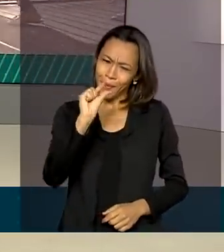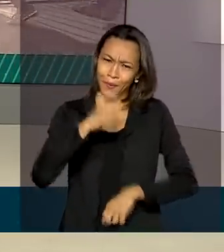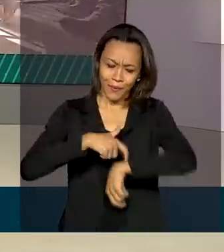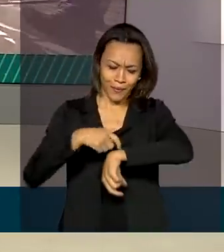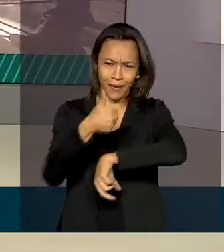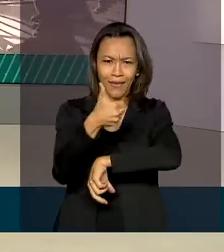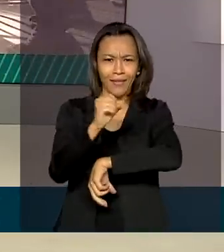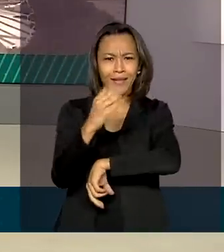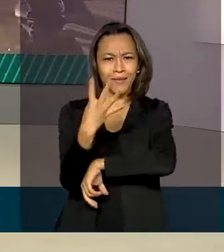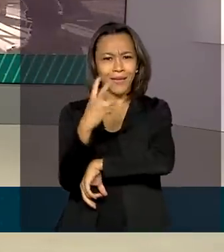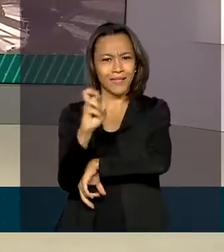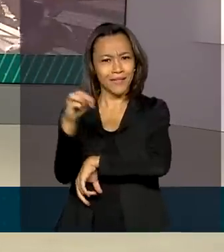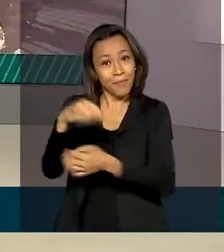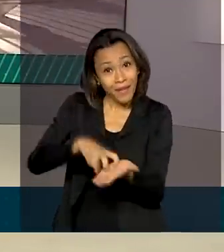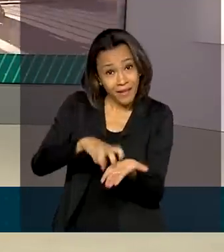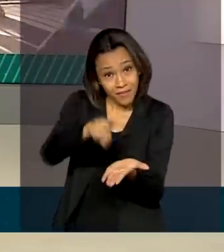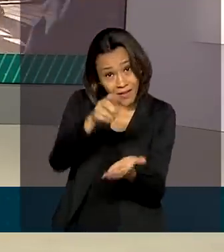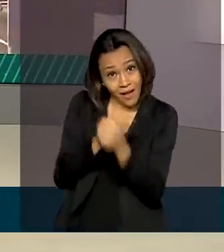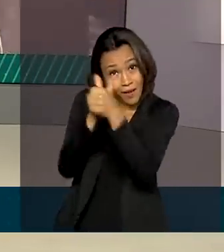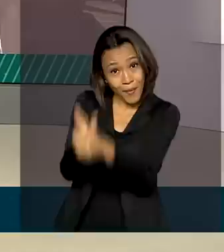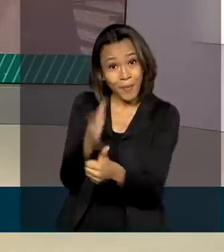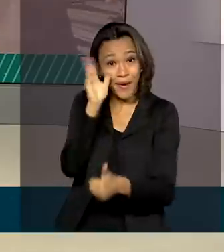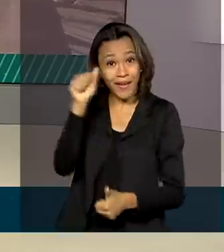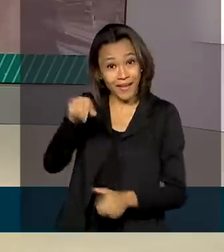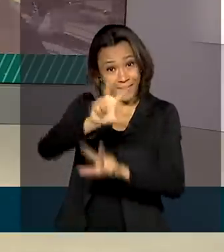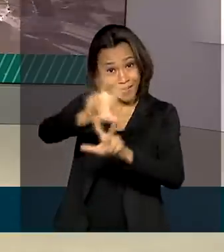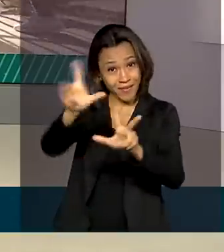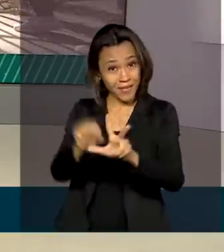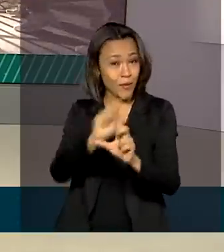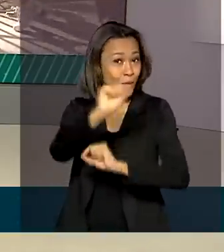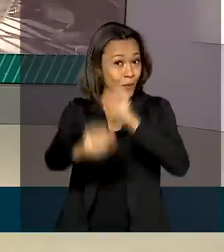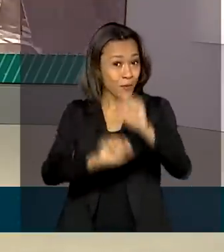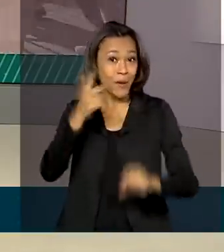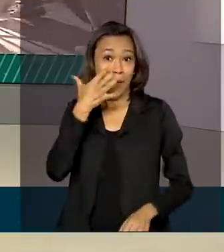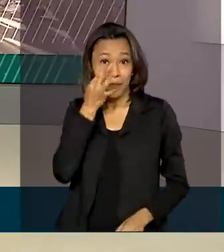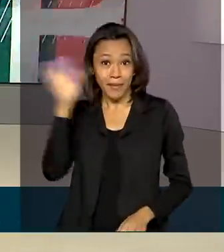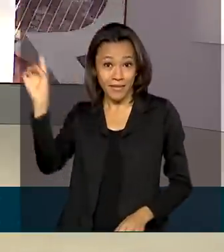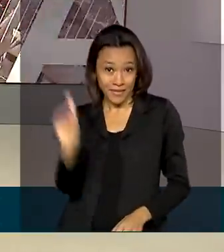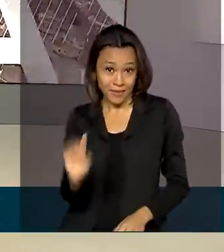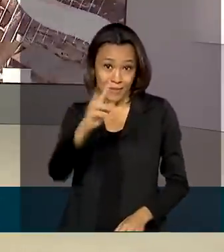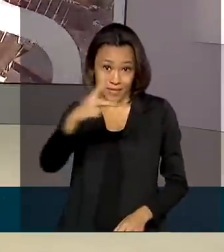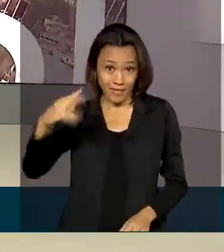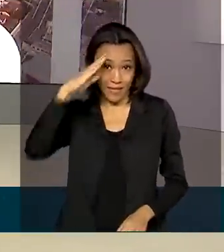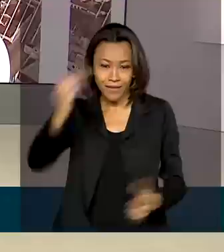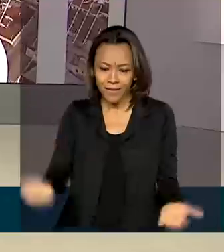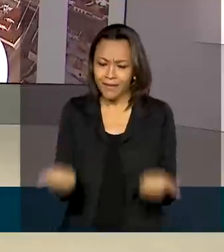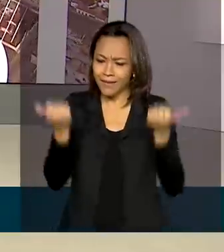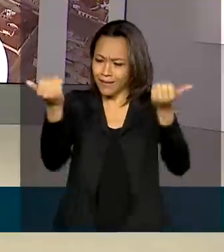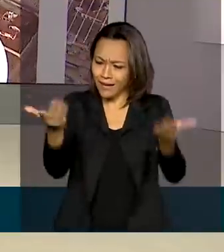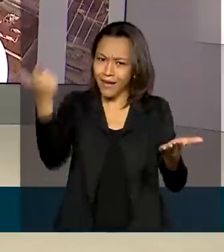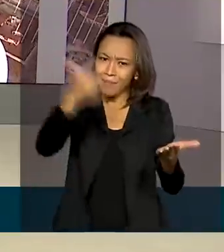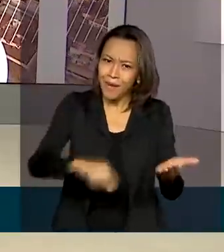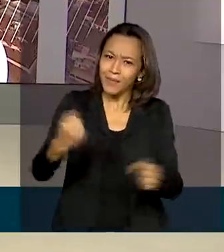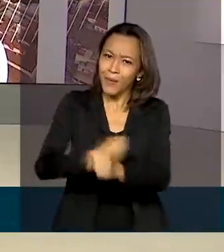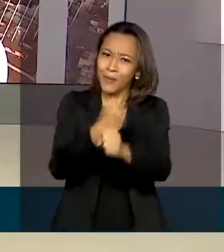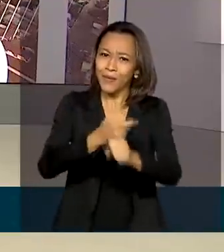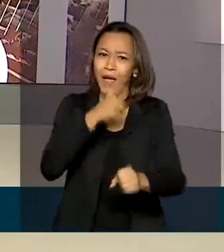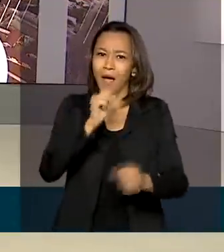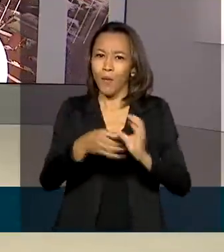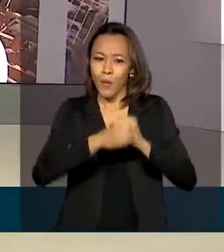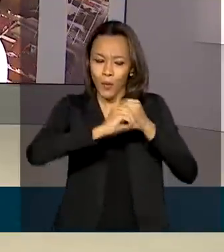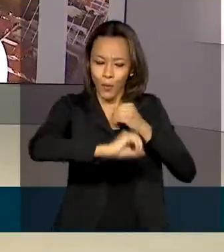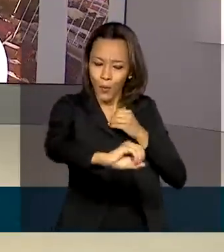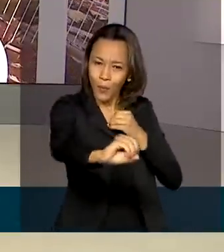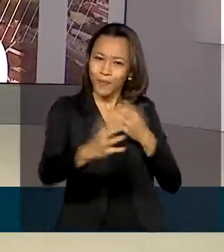10h45 da manhã, você acompanha ao vivo aqui na TV Brasil a presença do presidente Jair Bolsonaro na entrega de mais uma etapa da adutora do